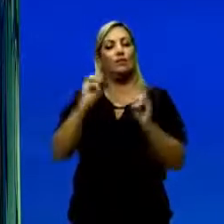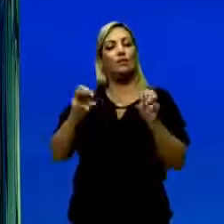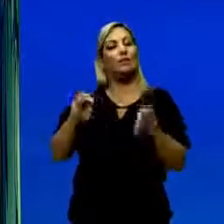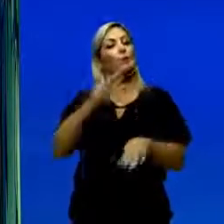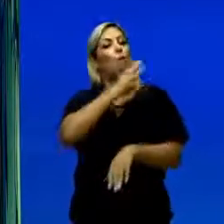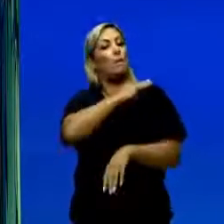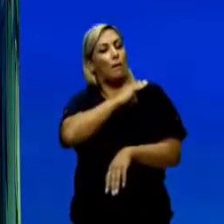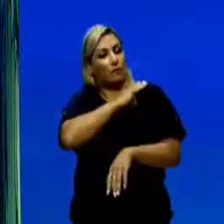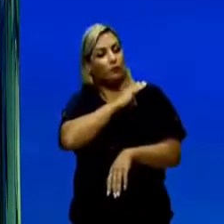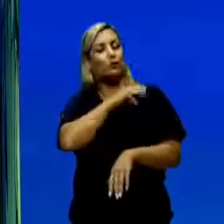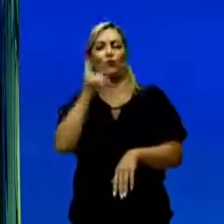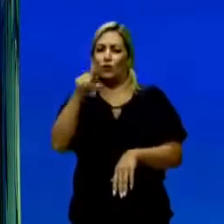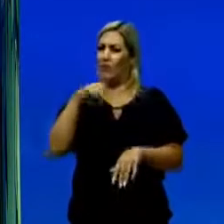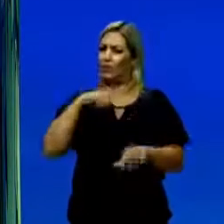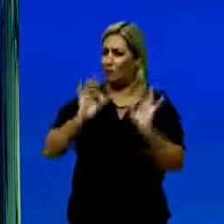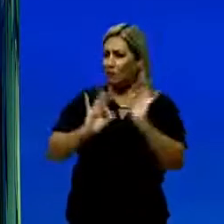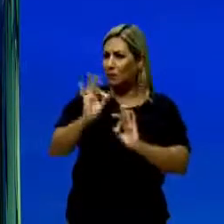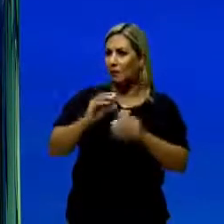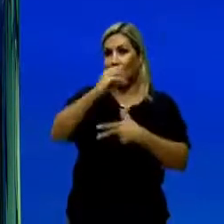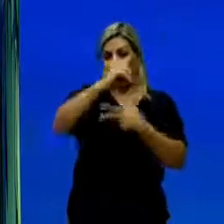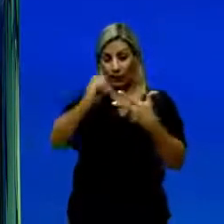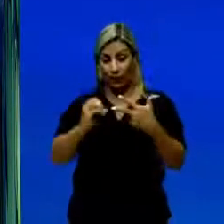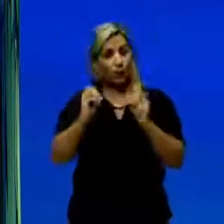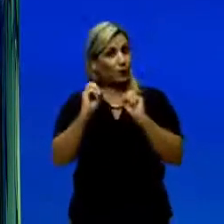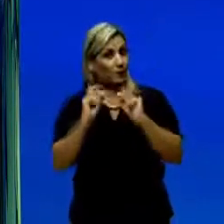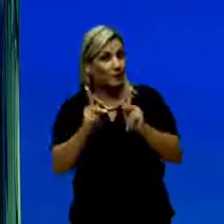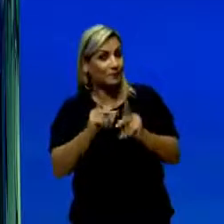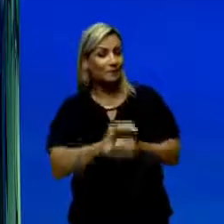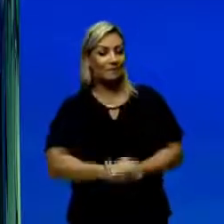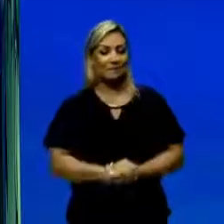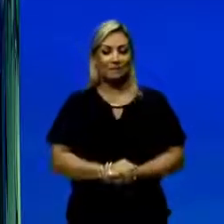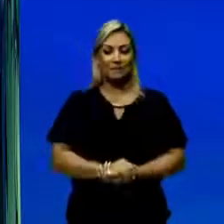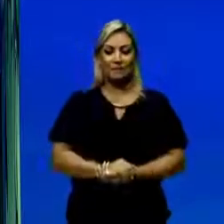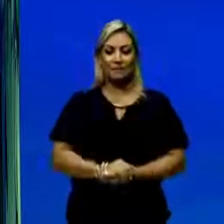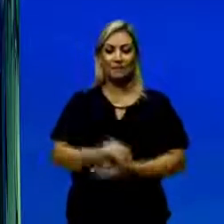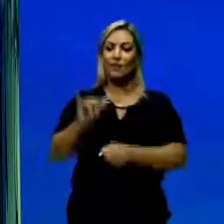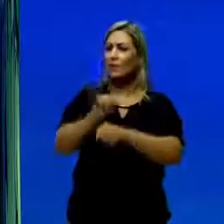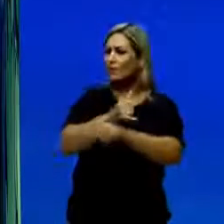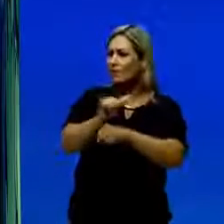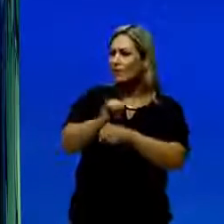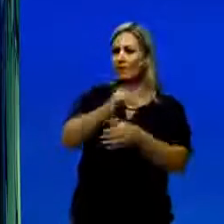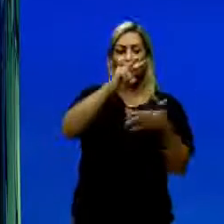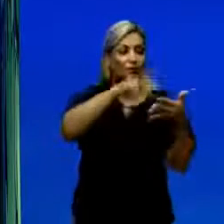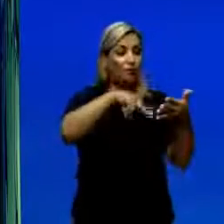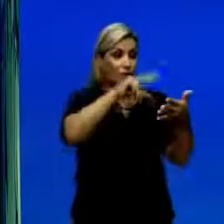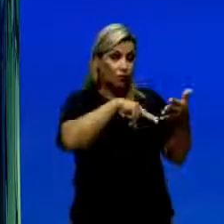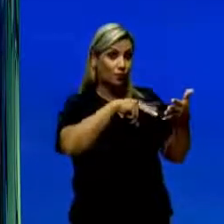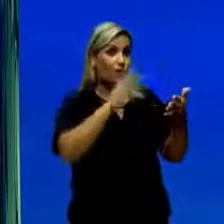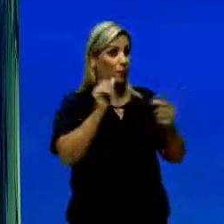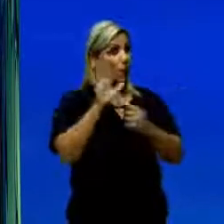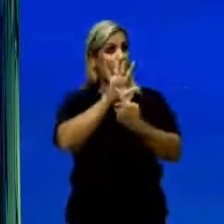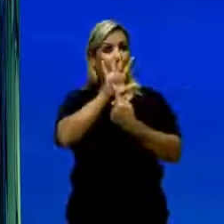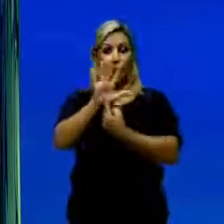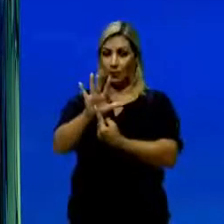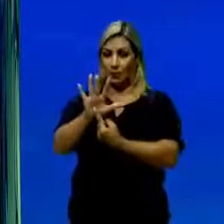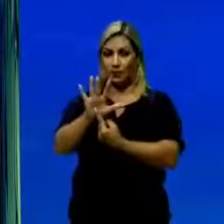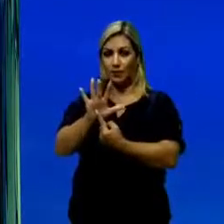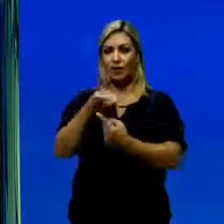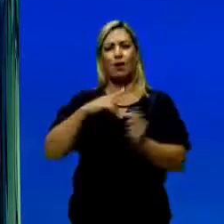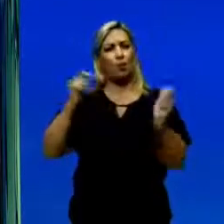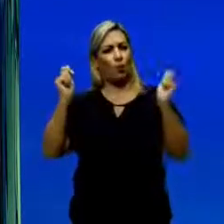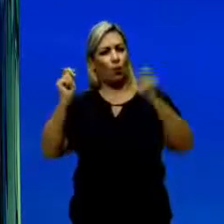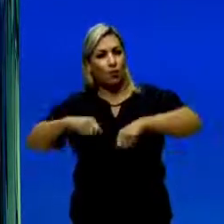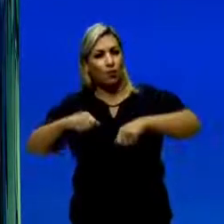também para você que está se preparando para o Enem. Ok? Então, sobre as estratégias de leitura, vamos apresentar a